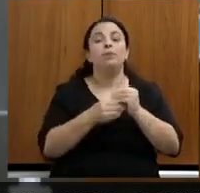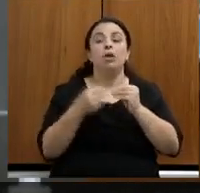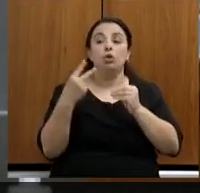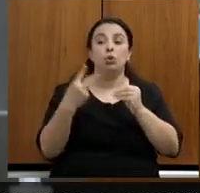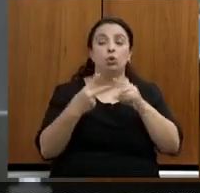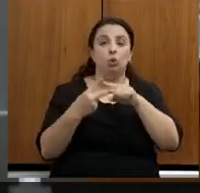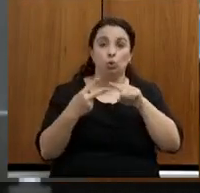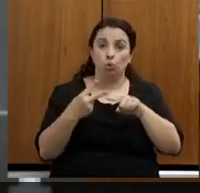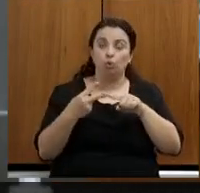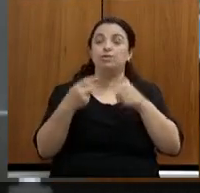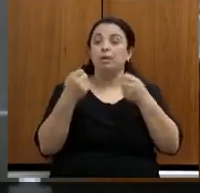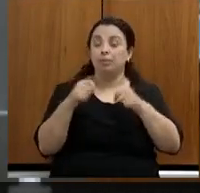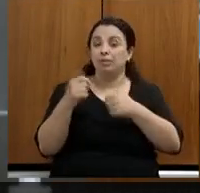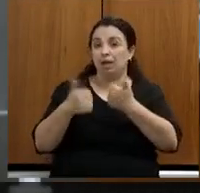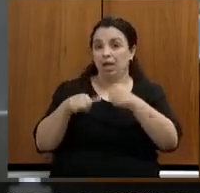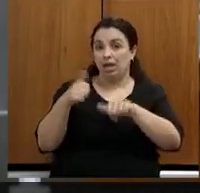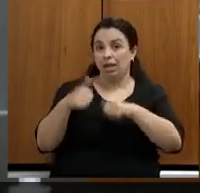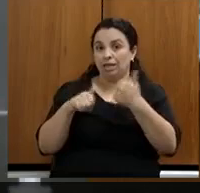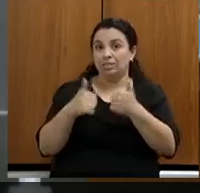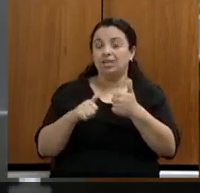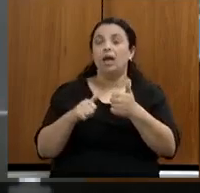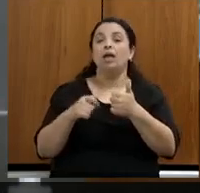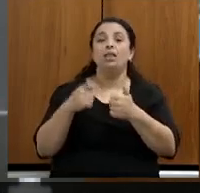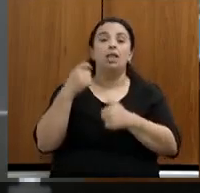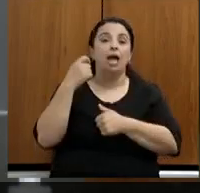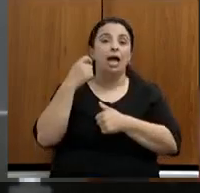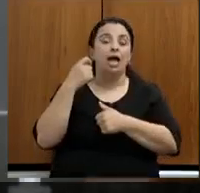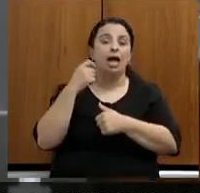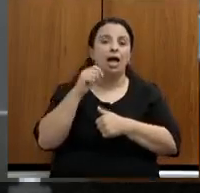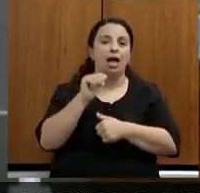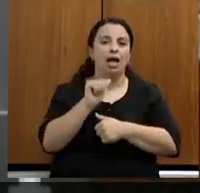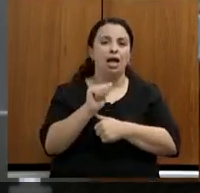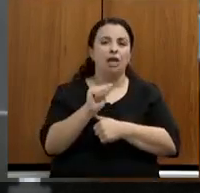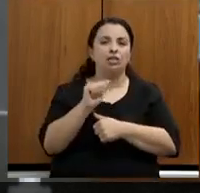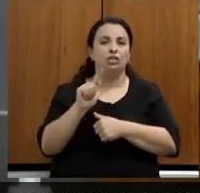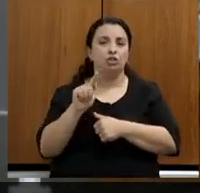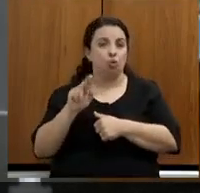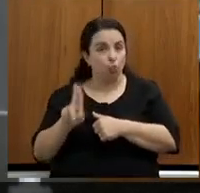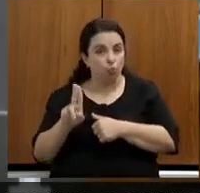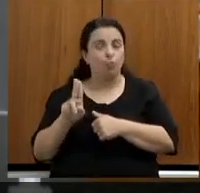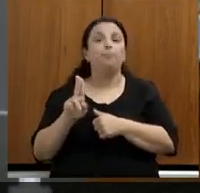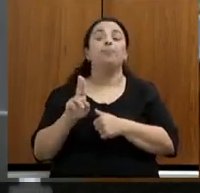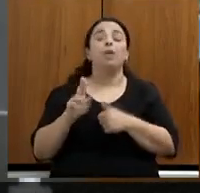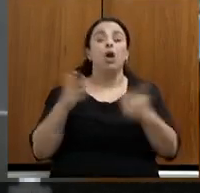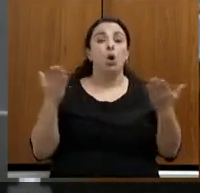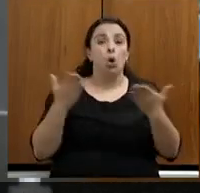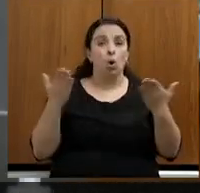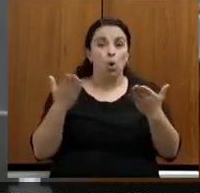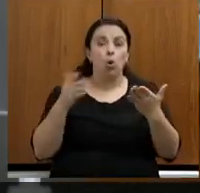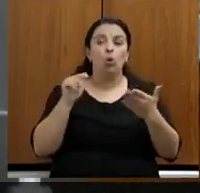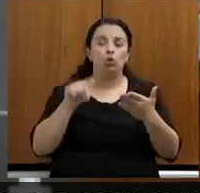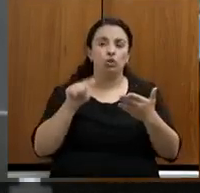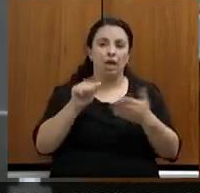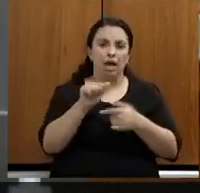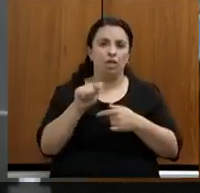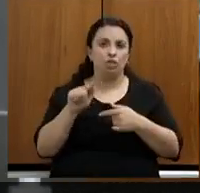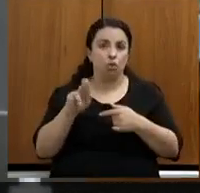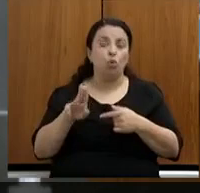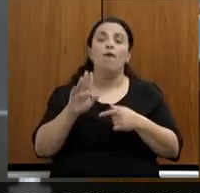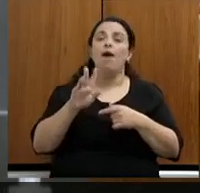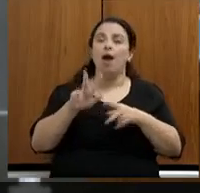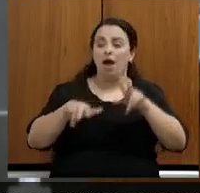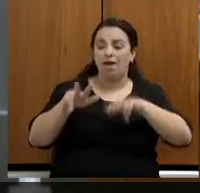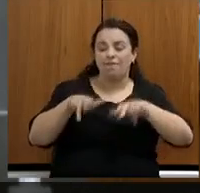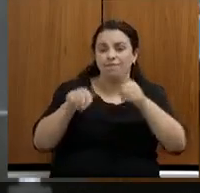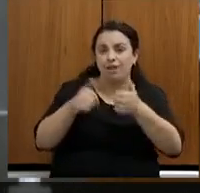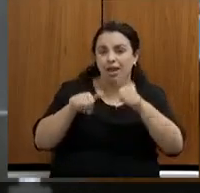precisávamos de uma análise da advocacia geral do Estado de Minas Gerais. Hoje, a advocacia já estará analisando esses